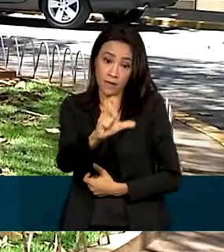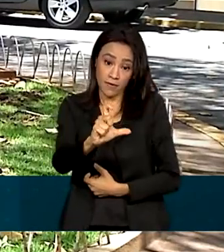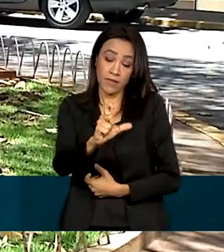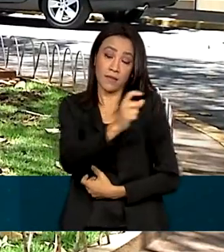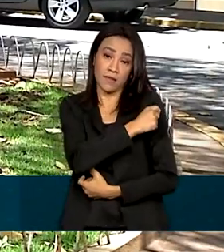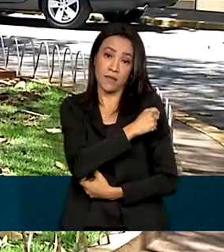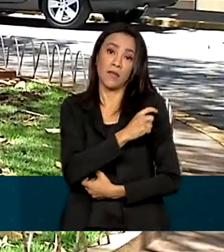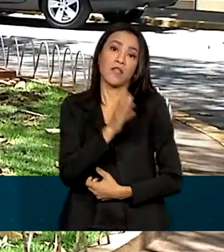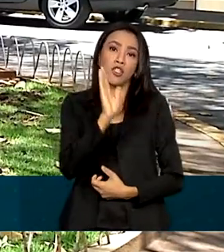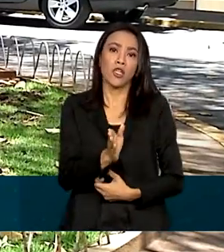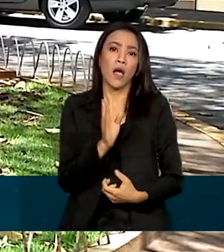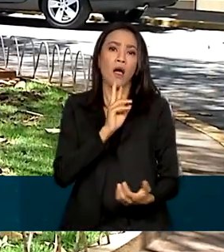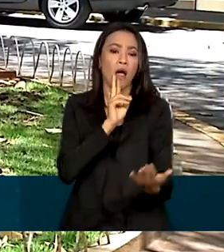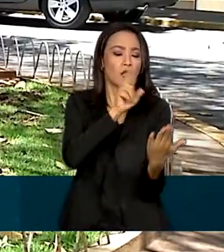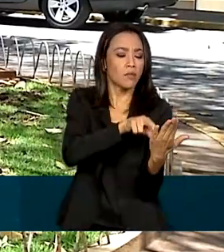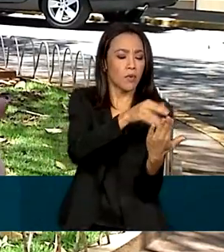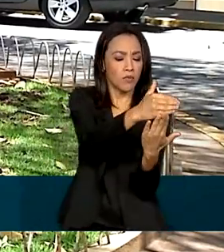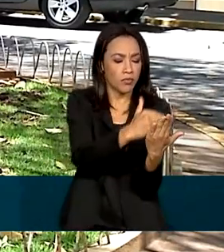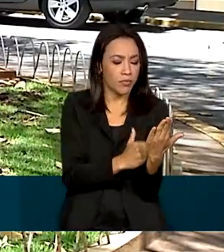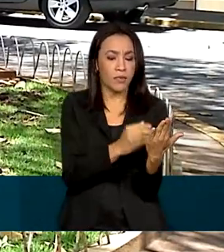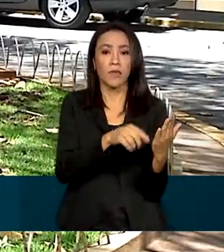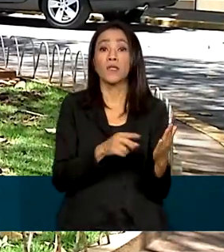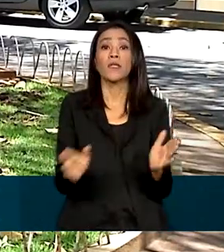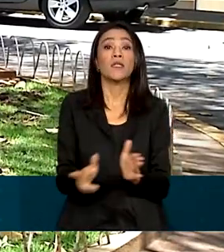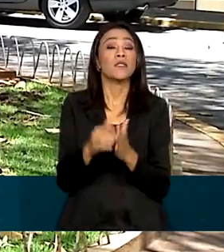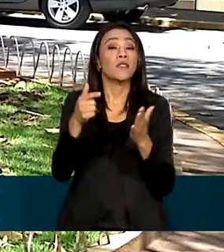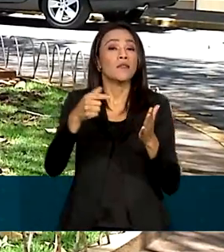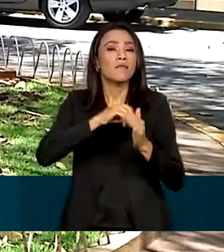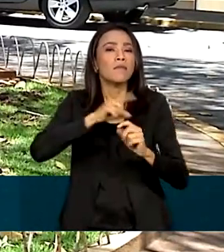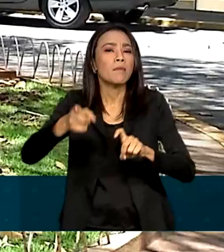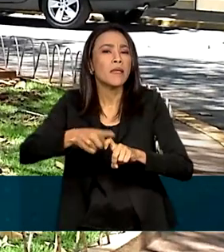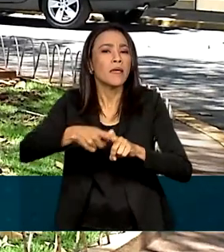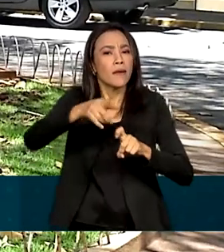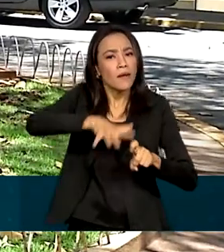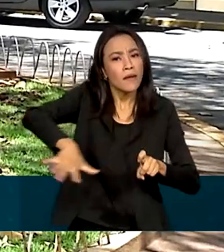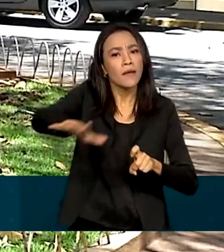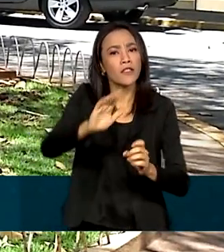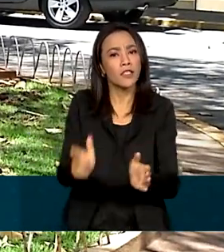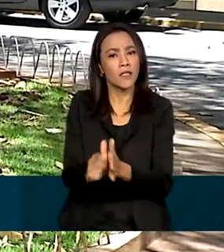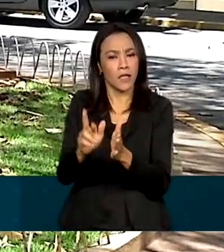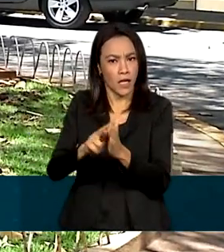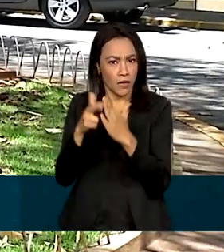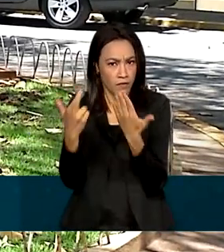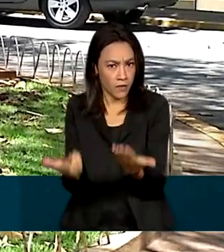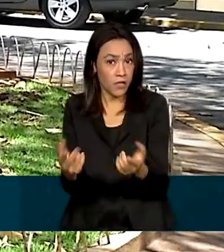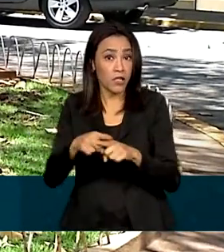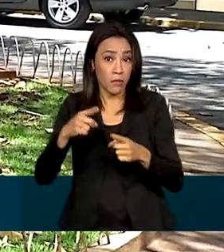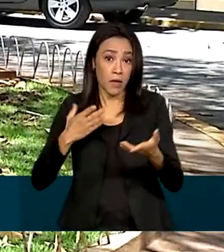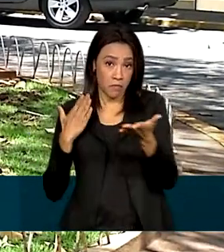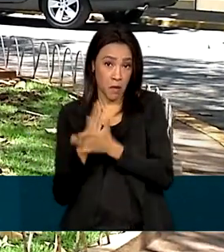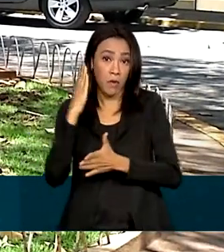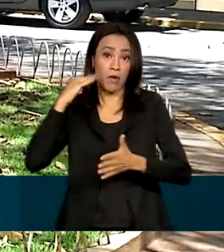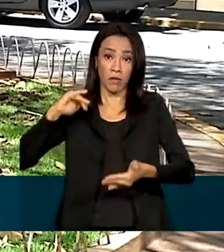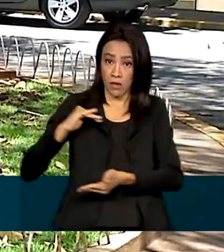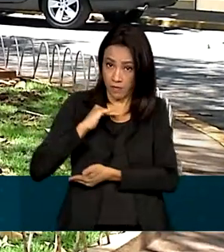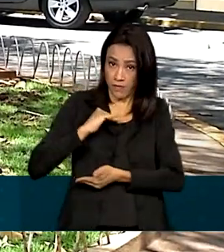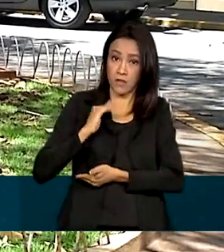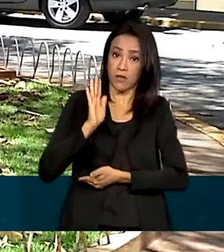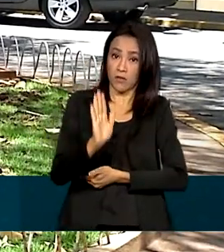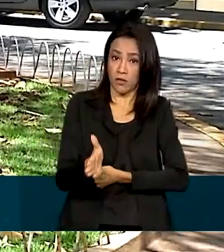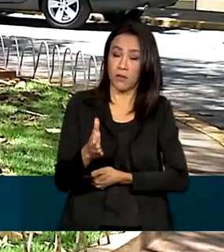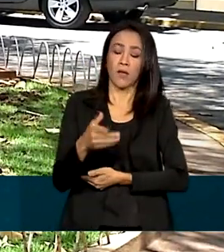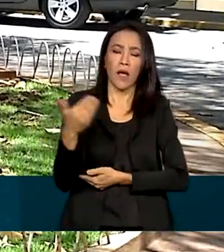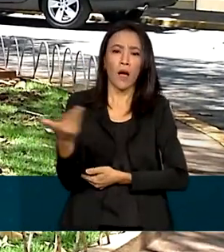foram publicados em revistas científicas e também validados pela Anvisa. A nova etapa será